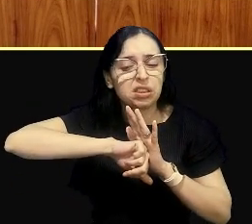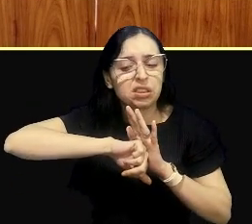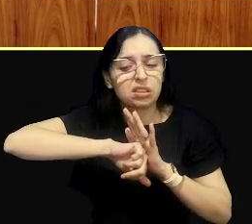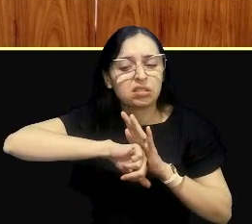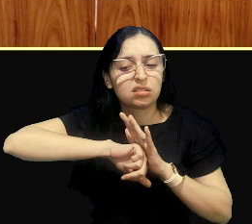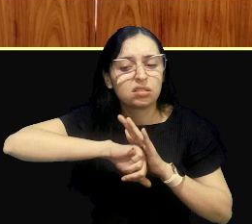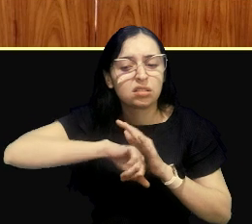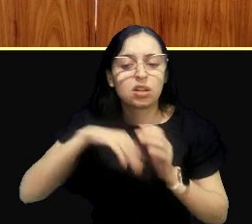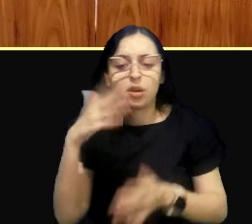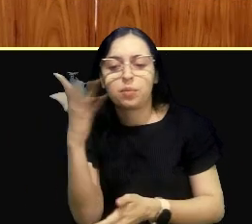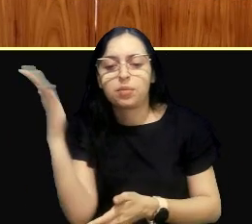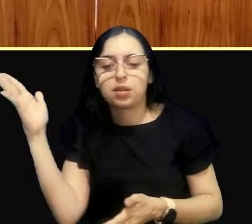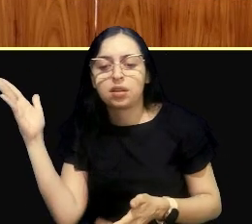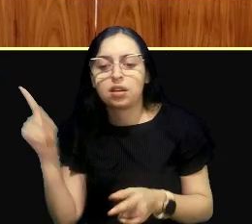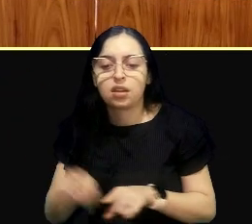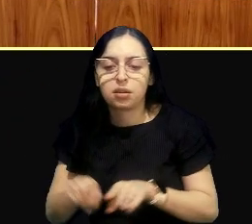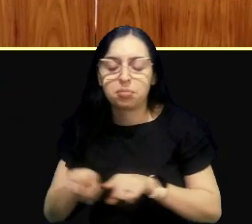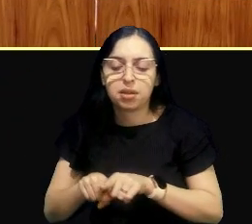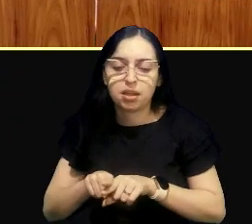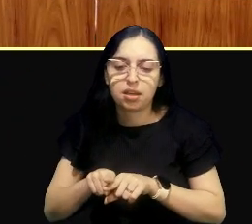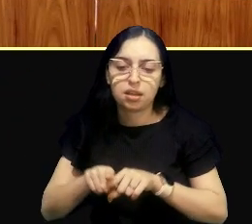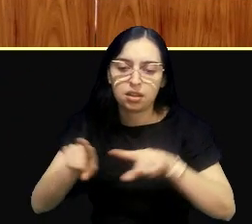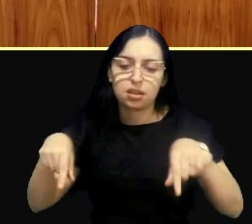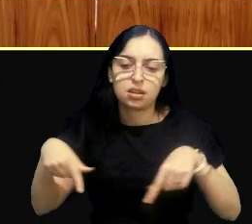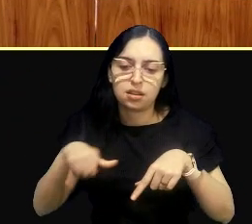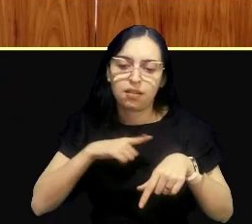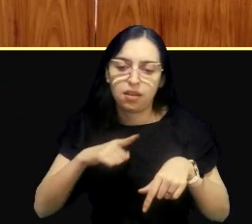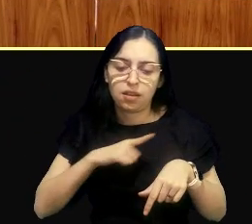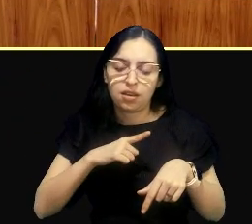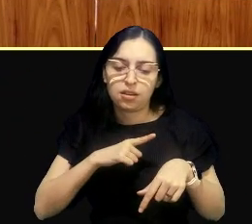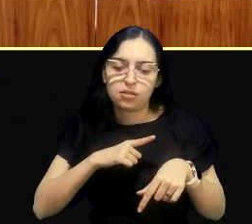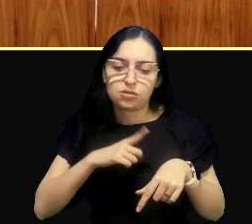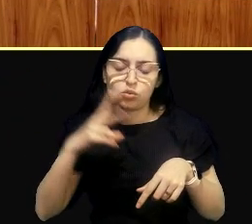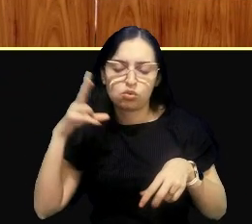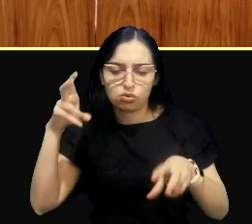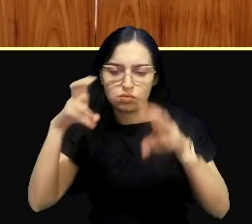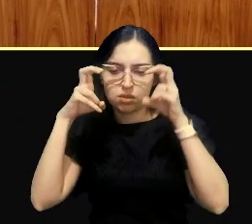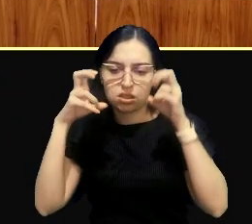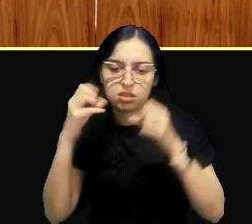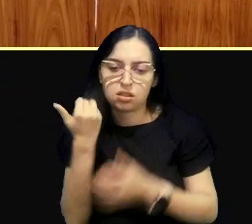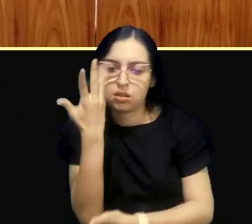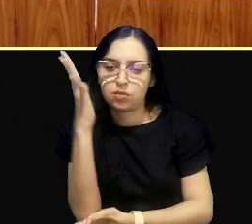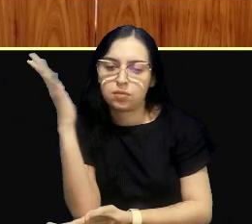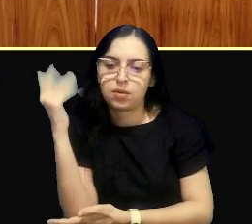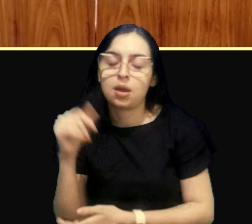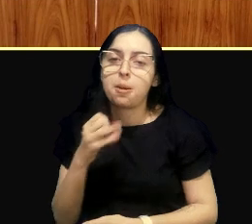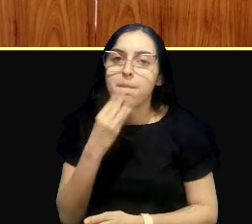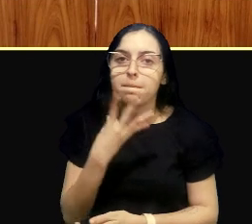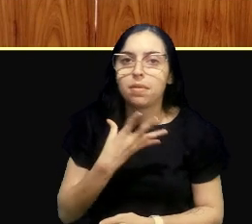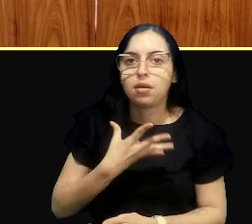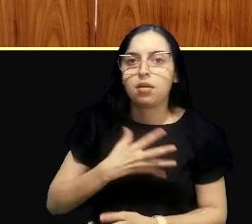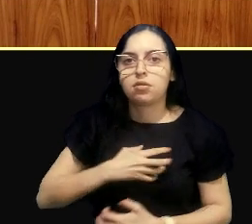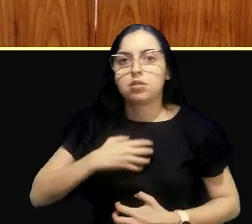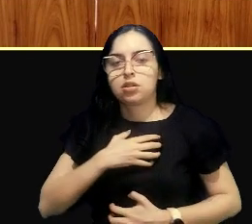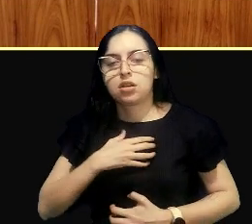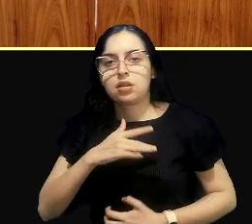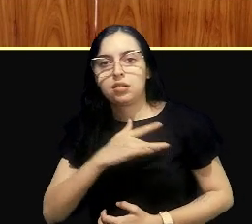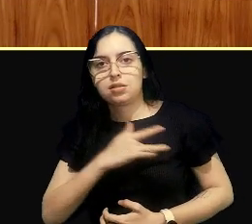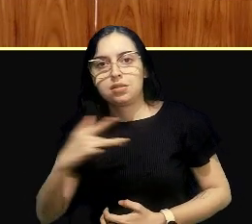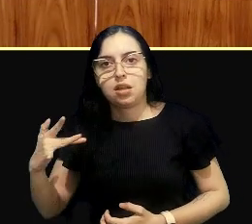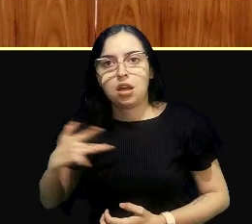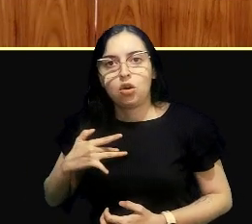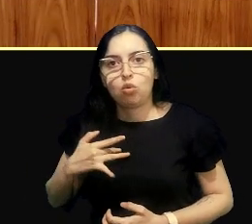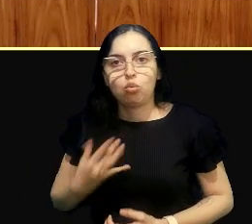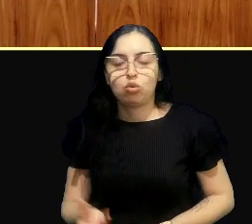ambiental, mas tem, dentro do, da perspectiva ambiental também como bem-estar, como qualidade de vida para